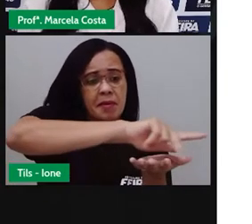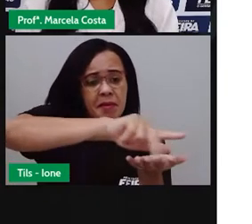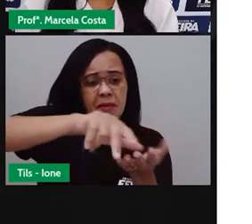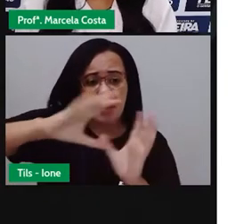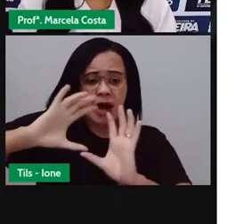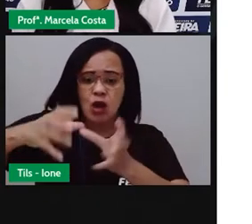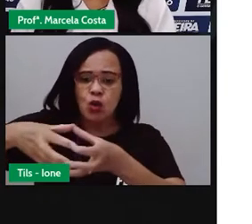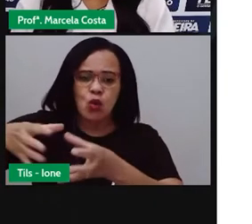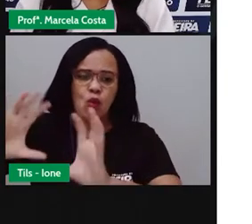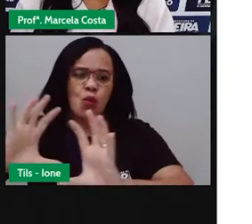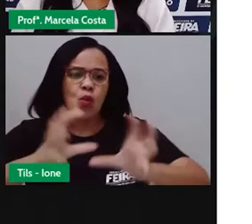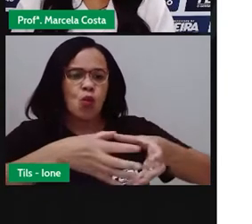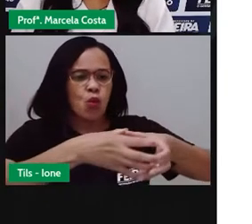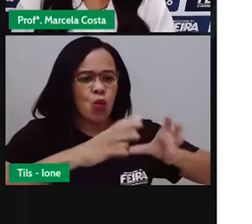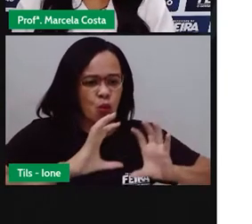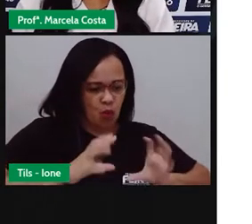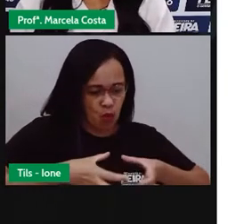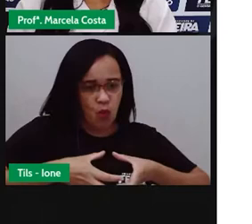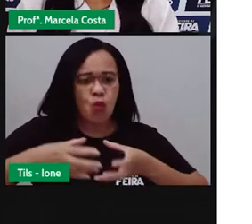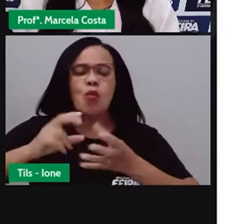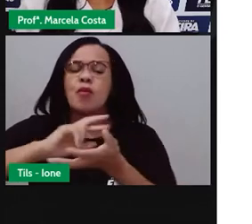diferentes grupos de quadrilha.